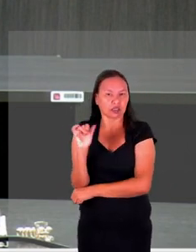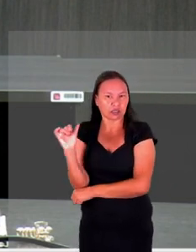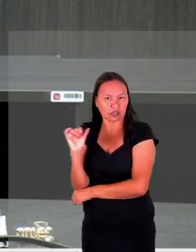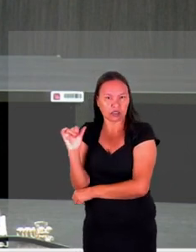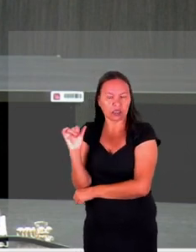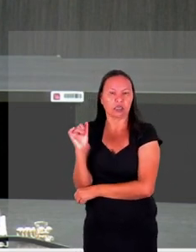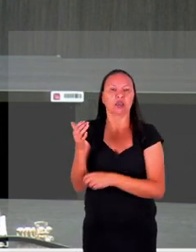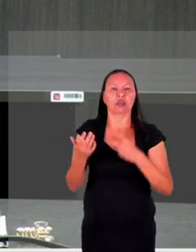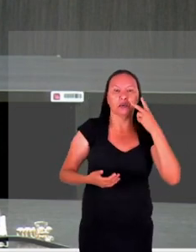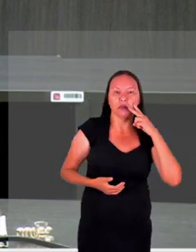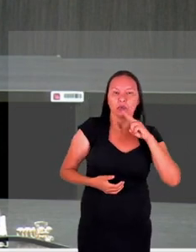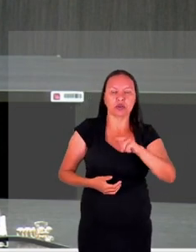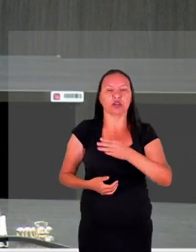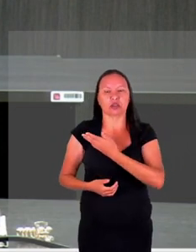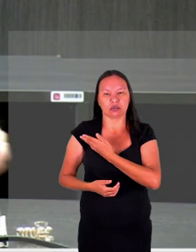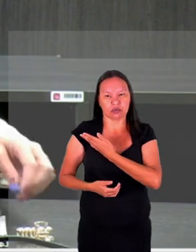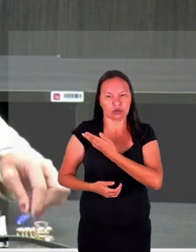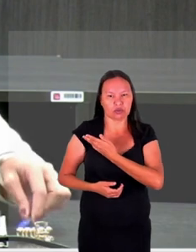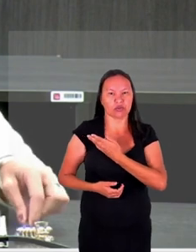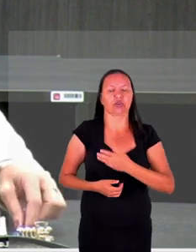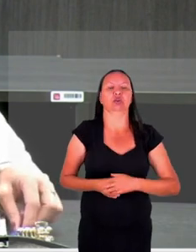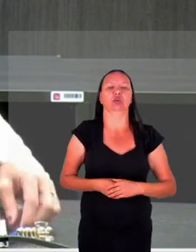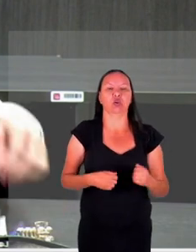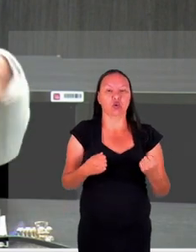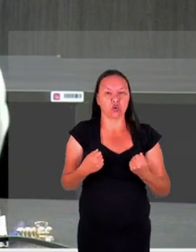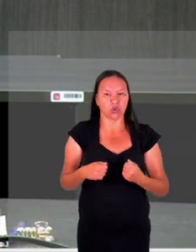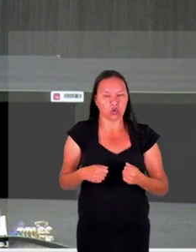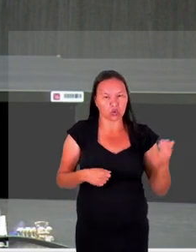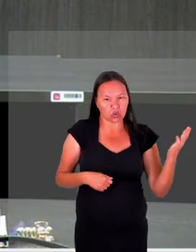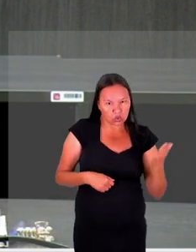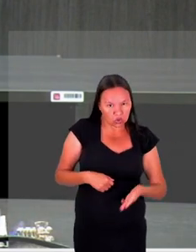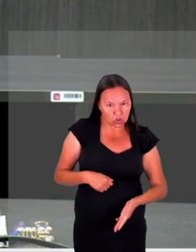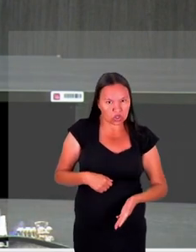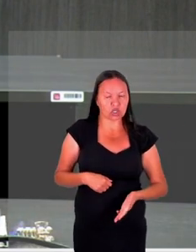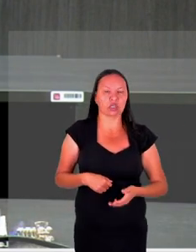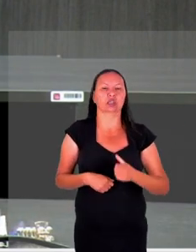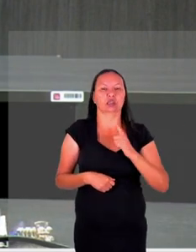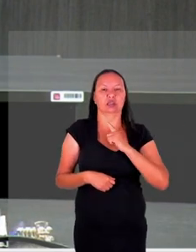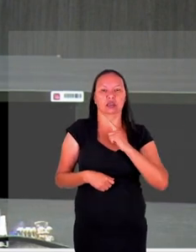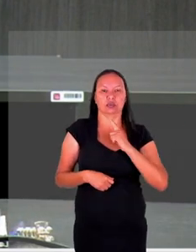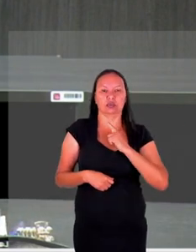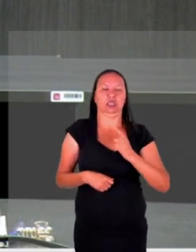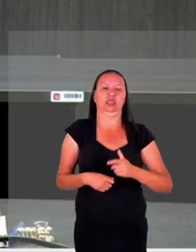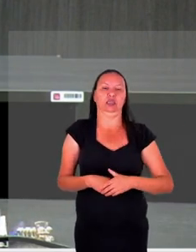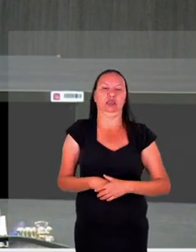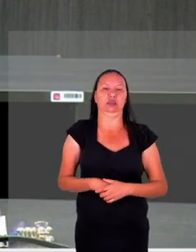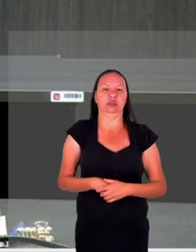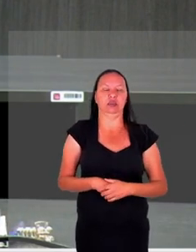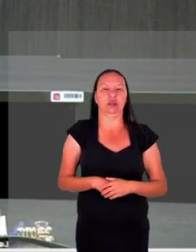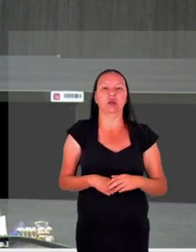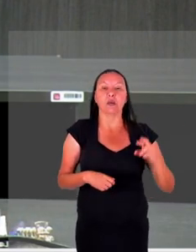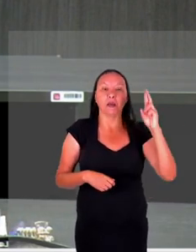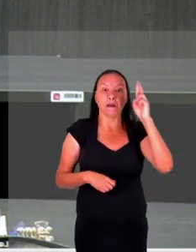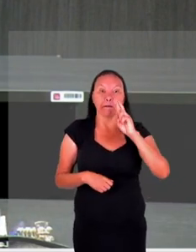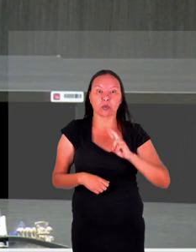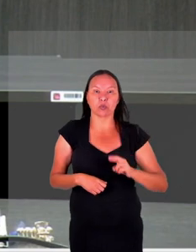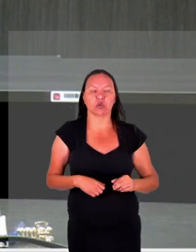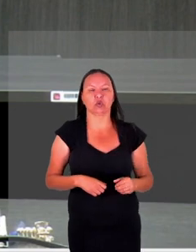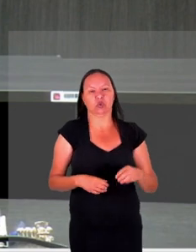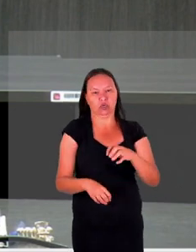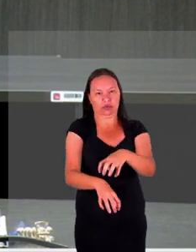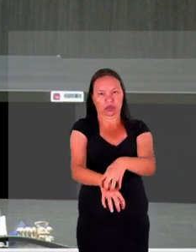consultado pelos colegas porque hoje pode ser que não haja na promotoria local mas